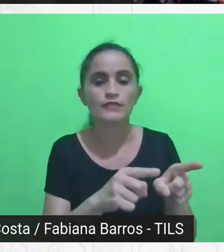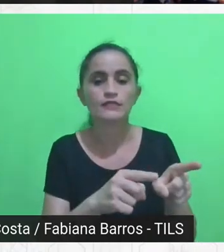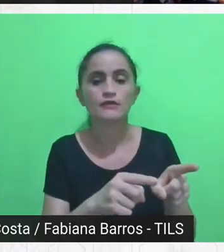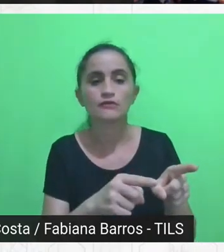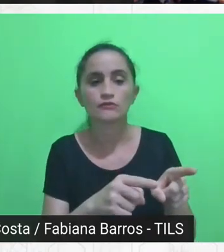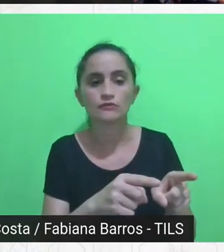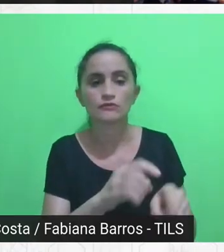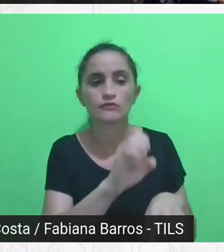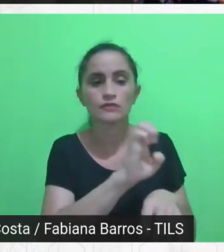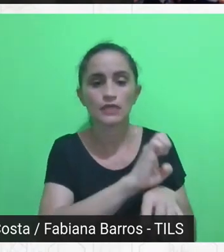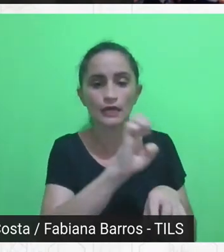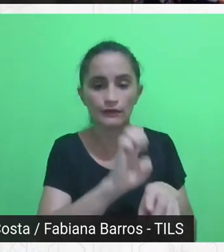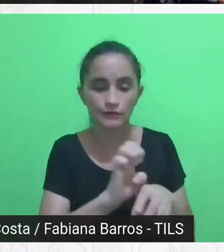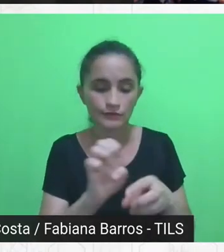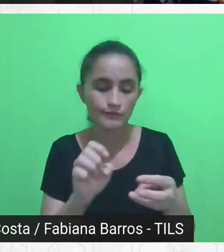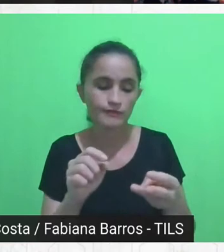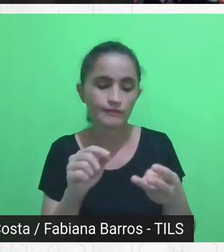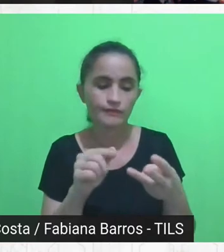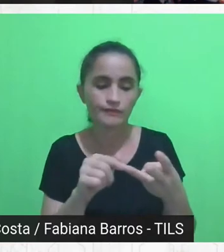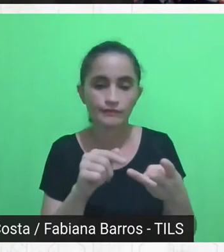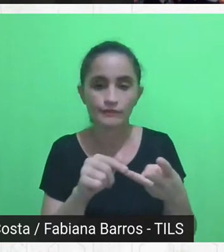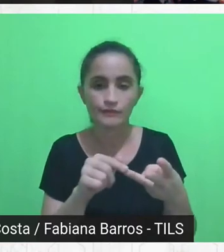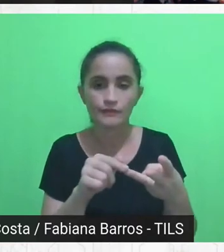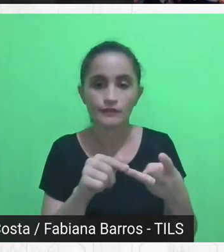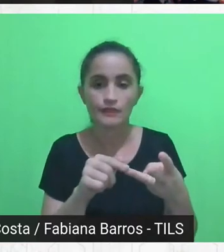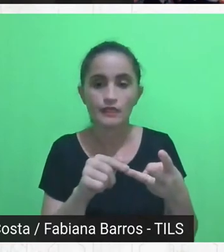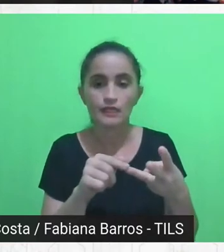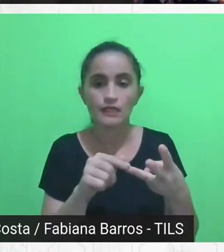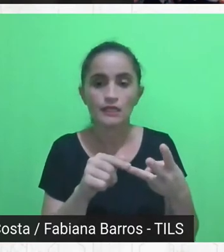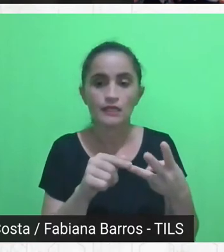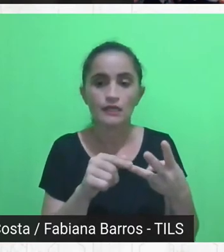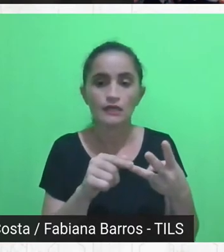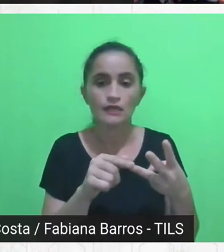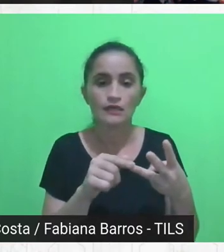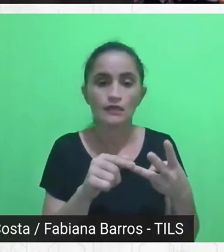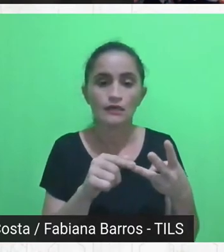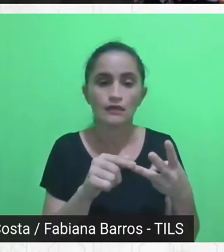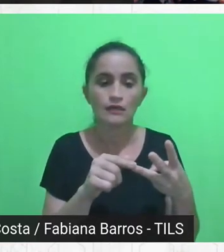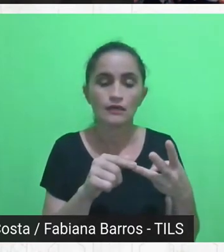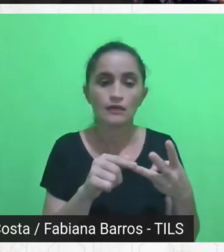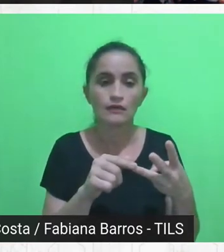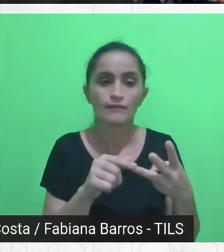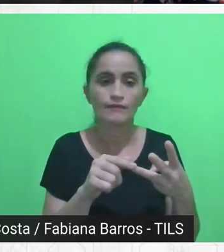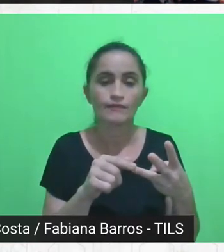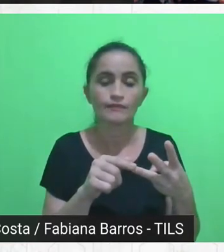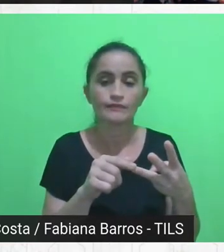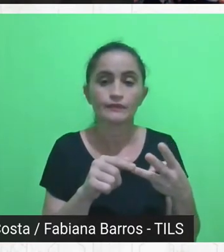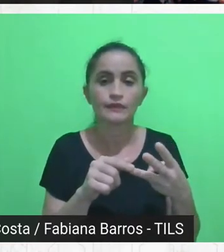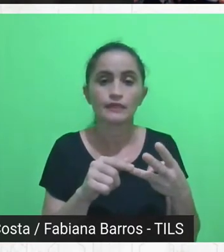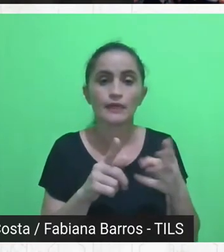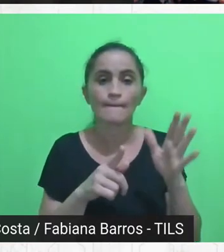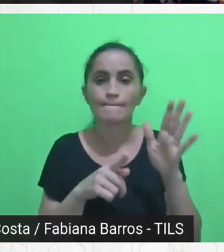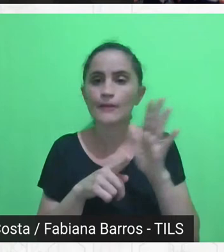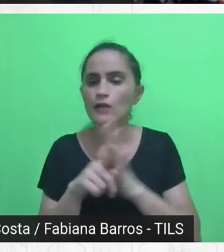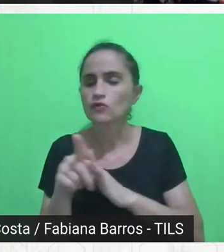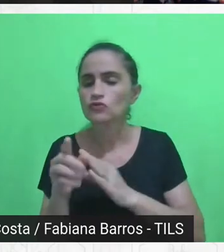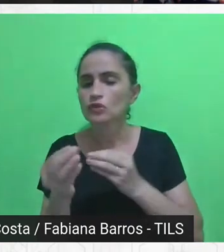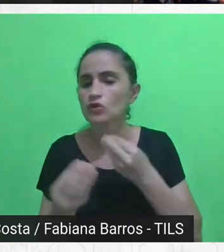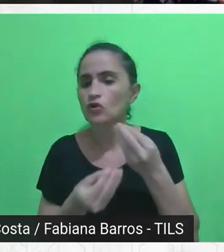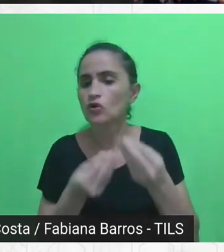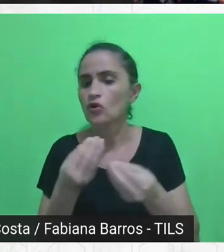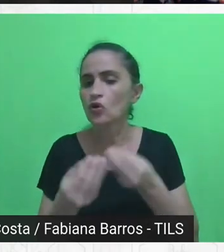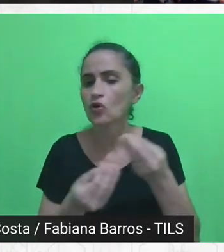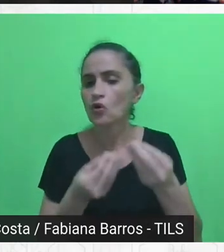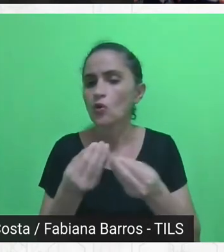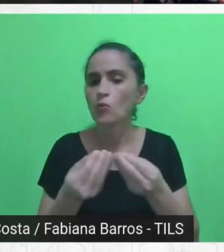outras coisas, e, em terceiro lugar, é mais uma coisa particular das retomadas, eu creio que todos nós estamos sempre retomando,